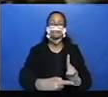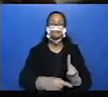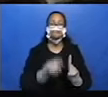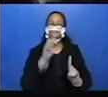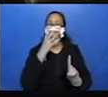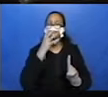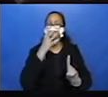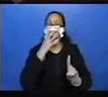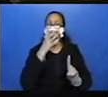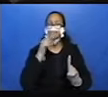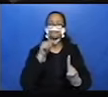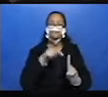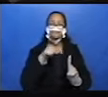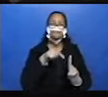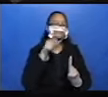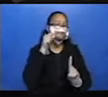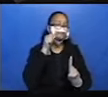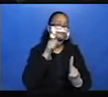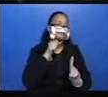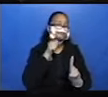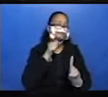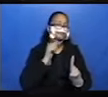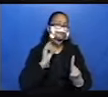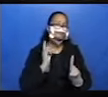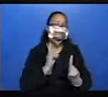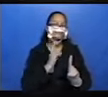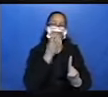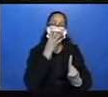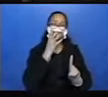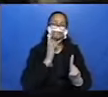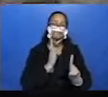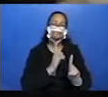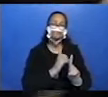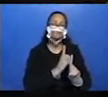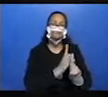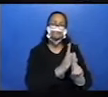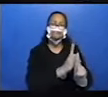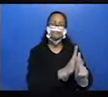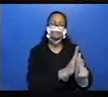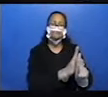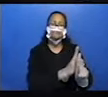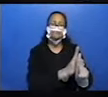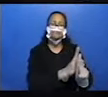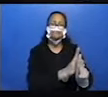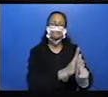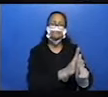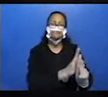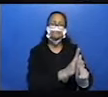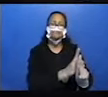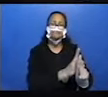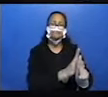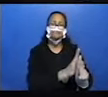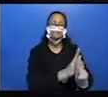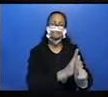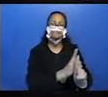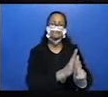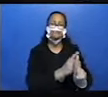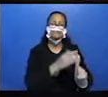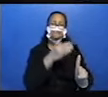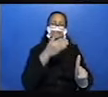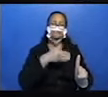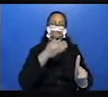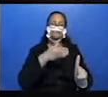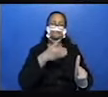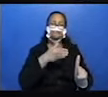uma diquinha, olha só. Ele segue. Quando você está seguindo alguém, em que posição você fica?